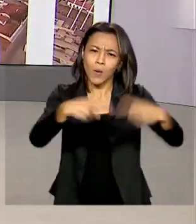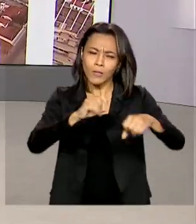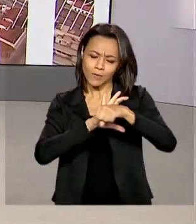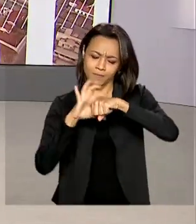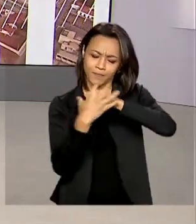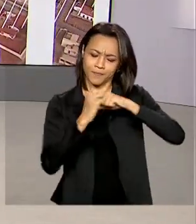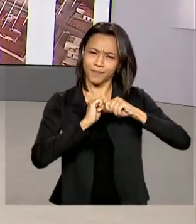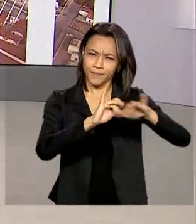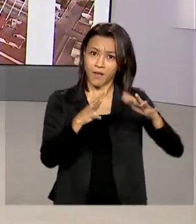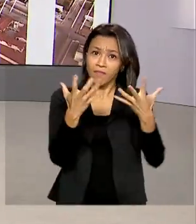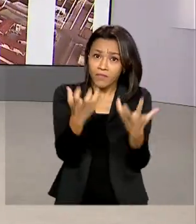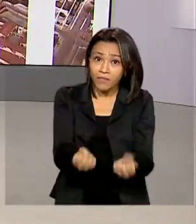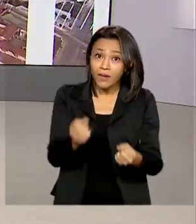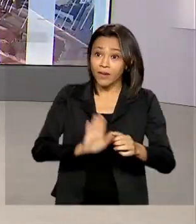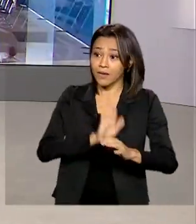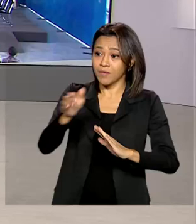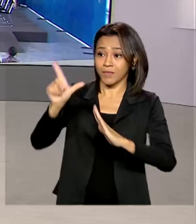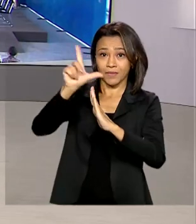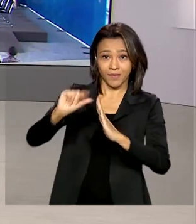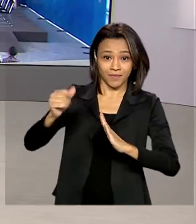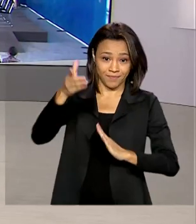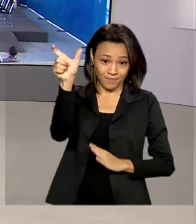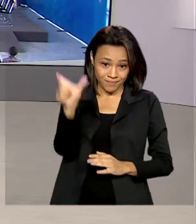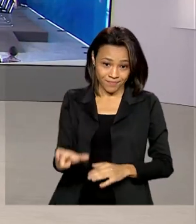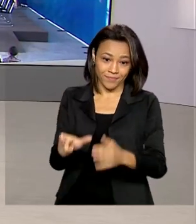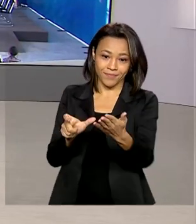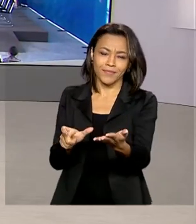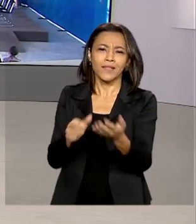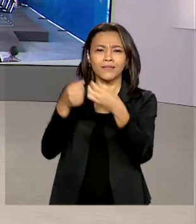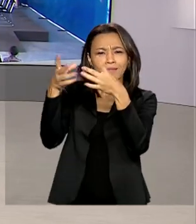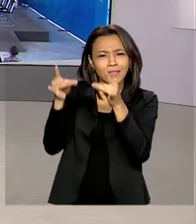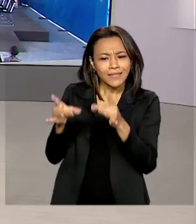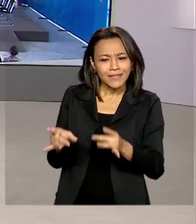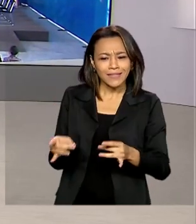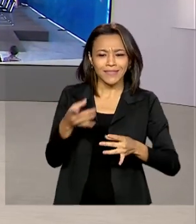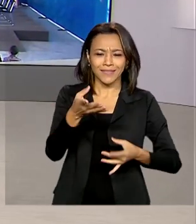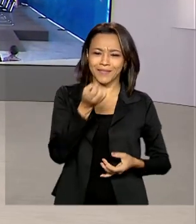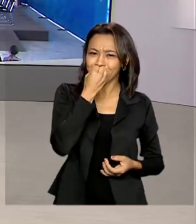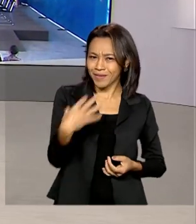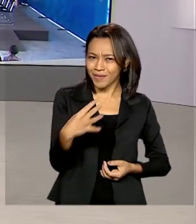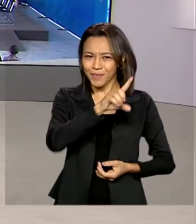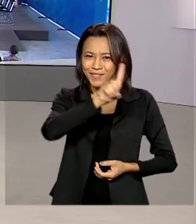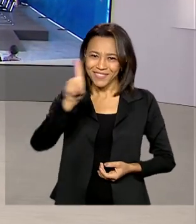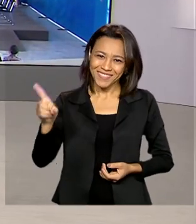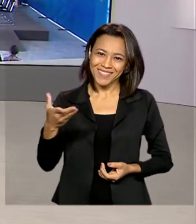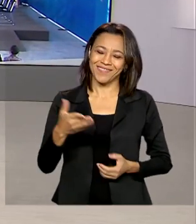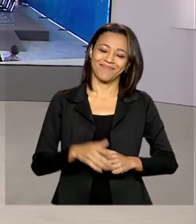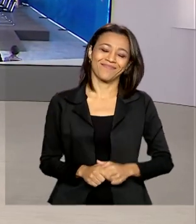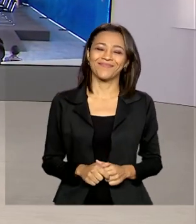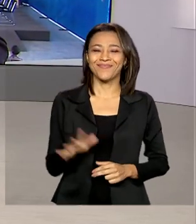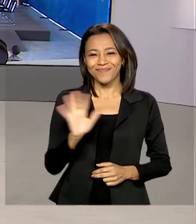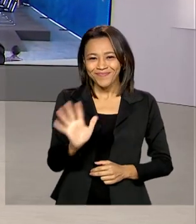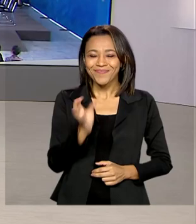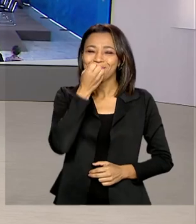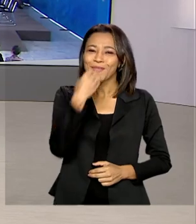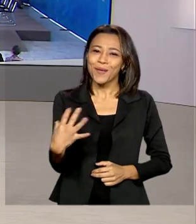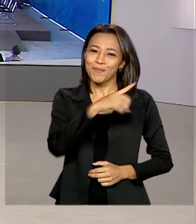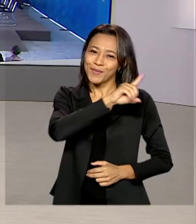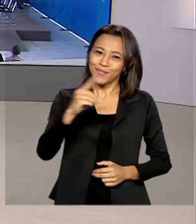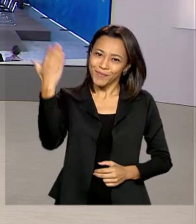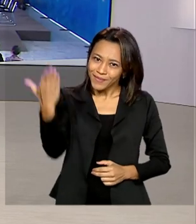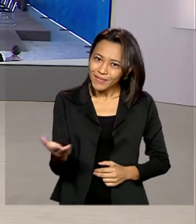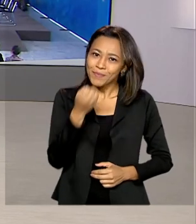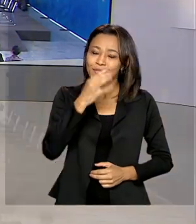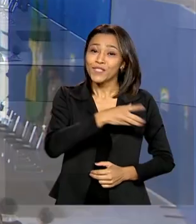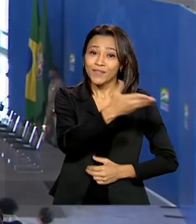Vamos ao vivo ao Palácio do Planalto. Glauco de Queiroz conta os detalhes para a gente. Glauco, bom dia! Olá, Renata! Bom dia para você,